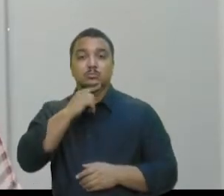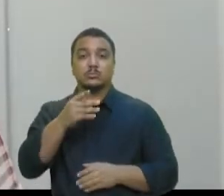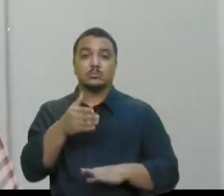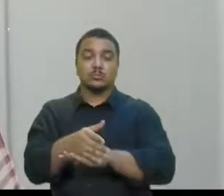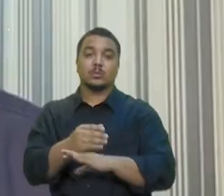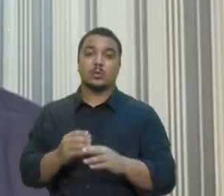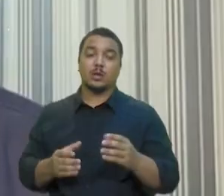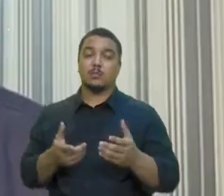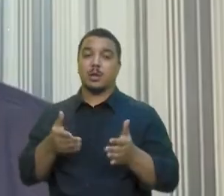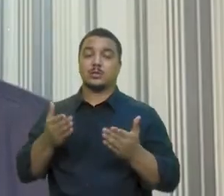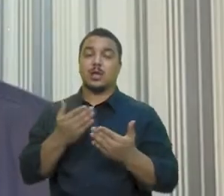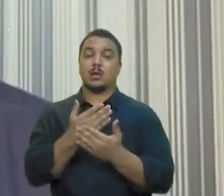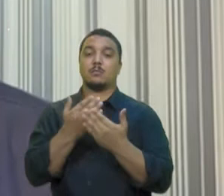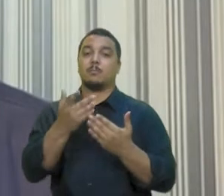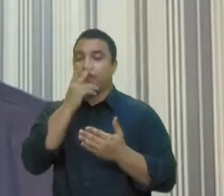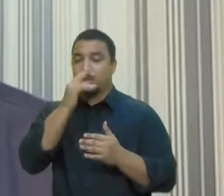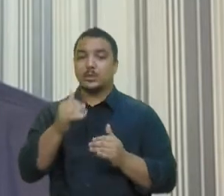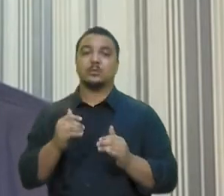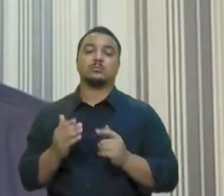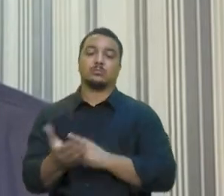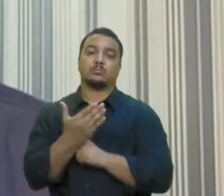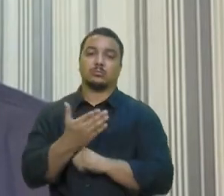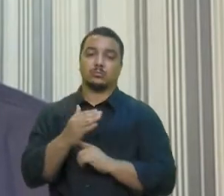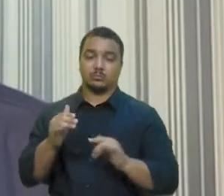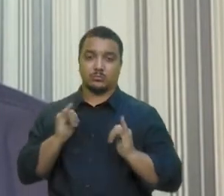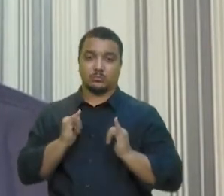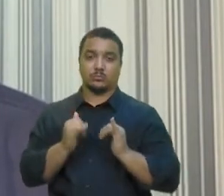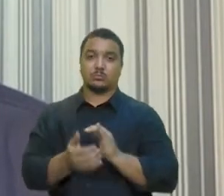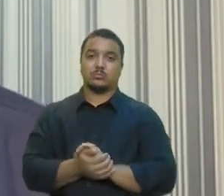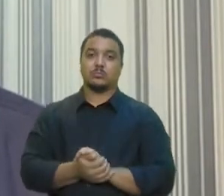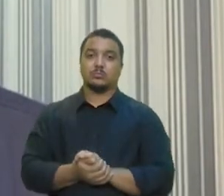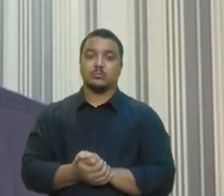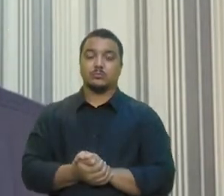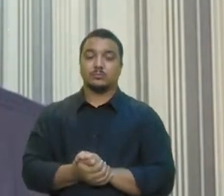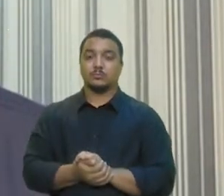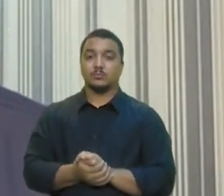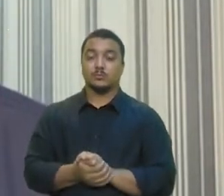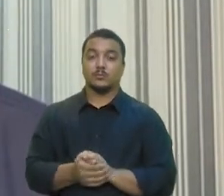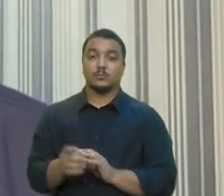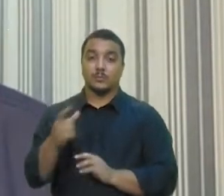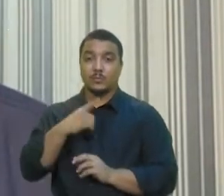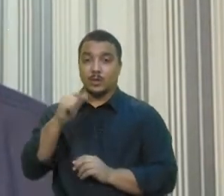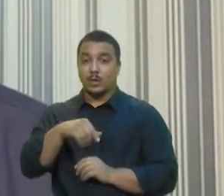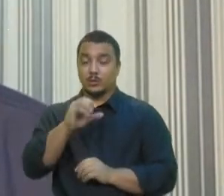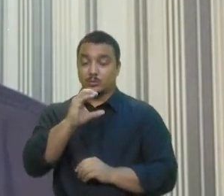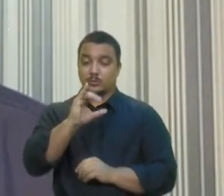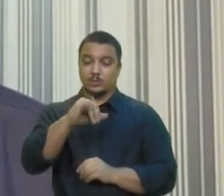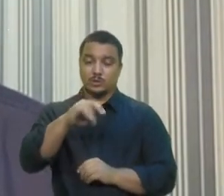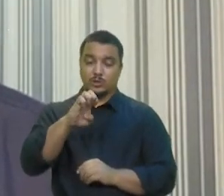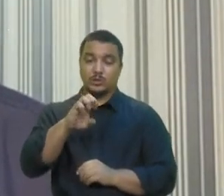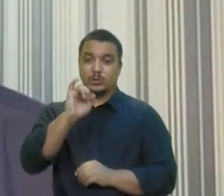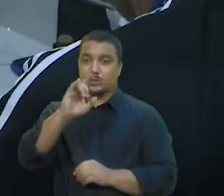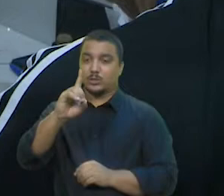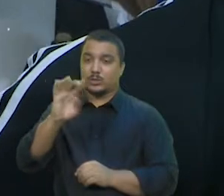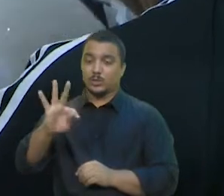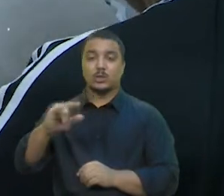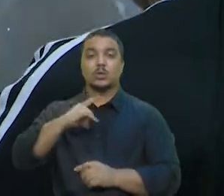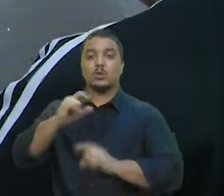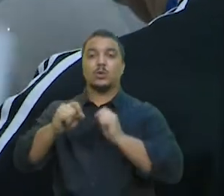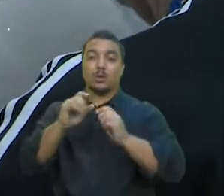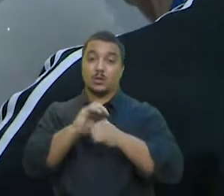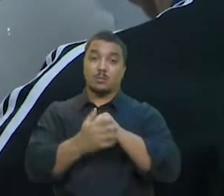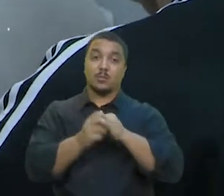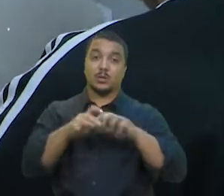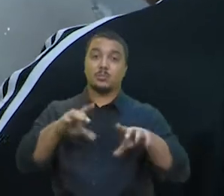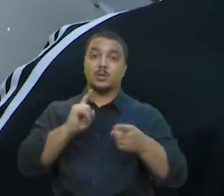-desemprego. O analista de desenvolvimento do mercado do trabalho do CINIDT, Erle Mesquita, diz que além da pandemia, a crise